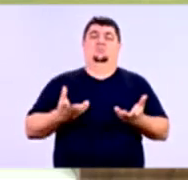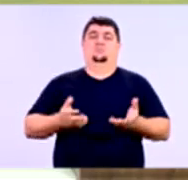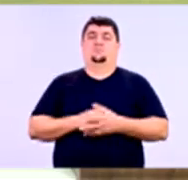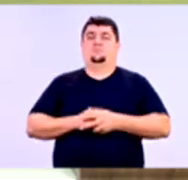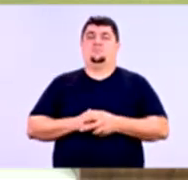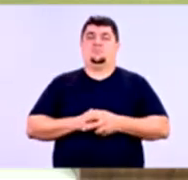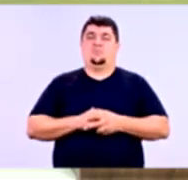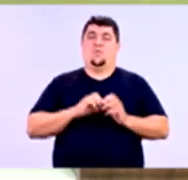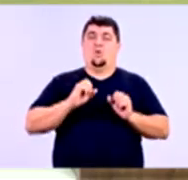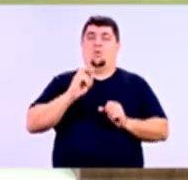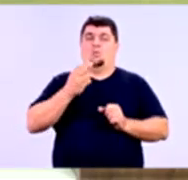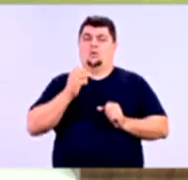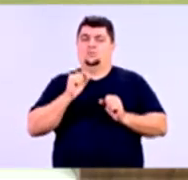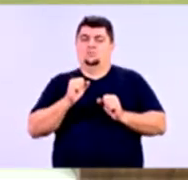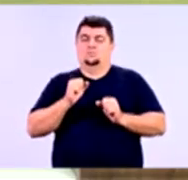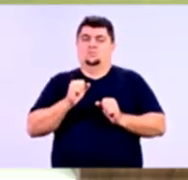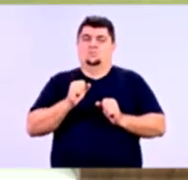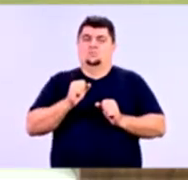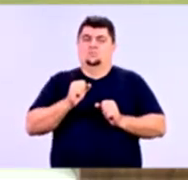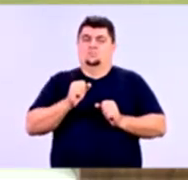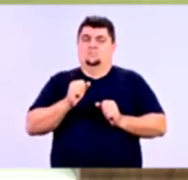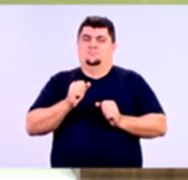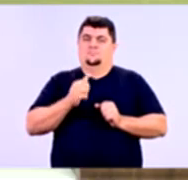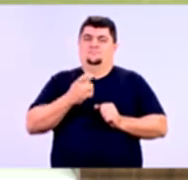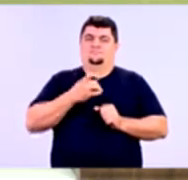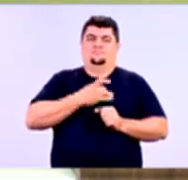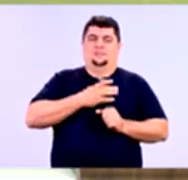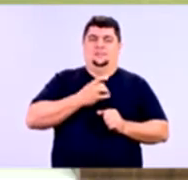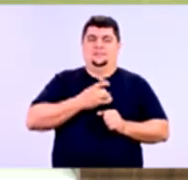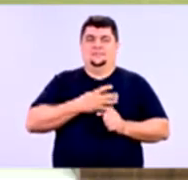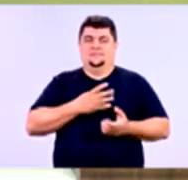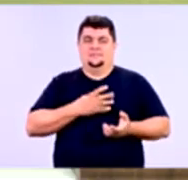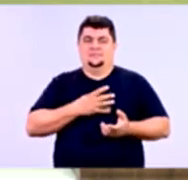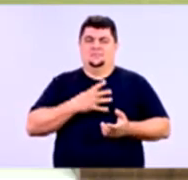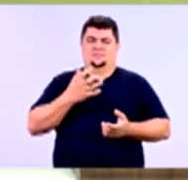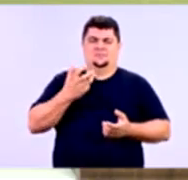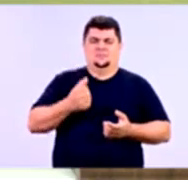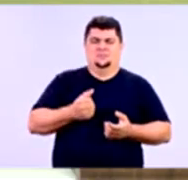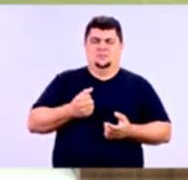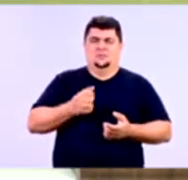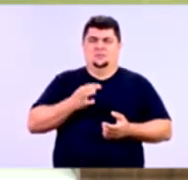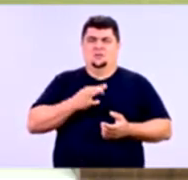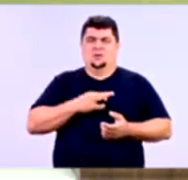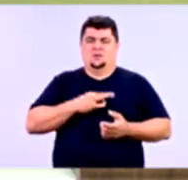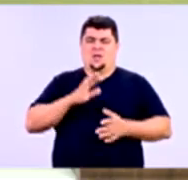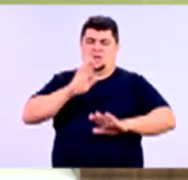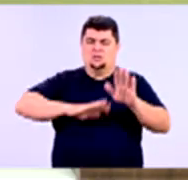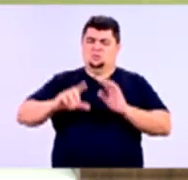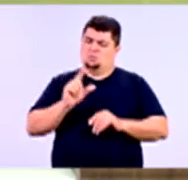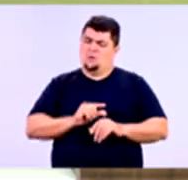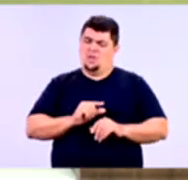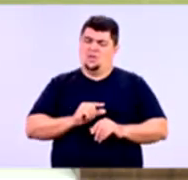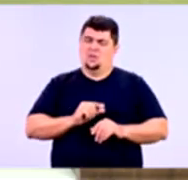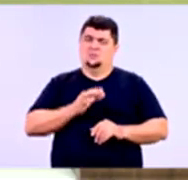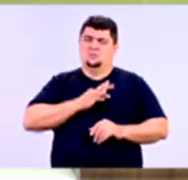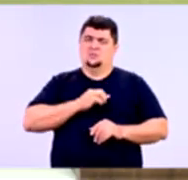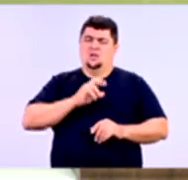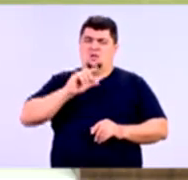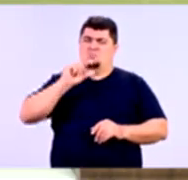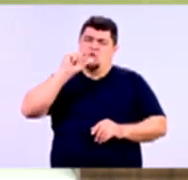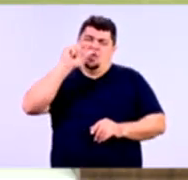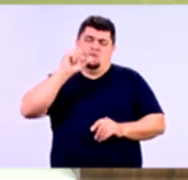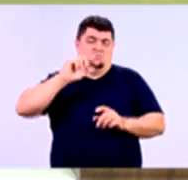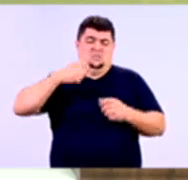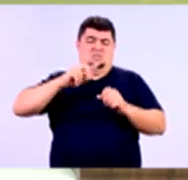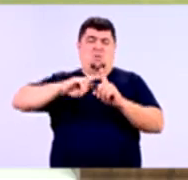Ou você pode ser uma pessoa mais conservadora, pode falar, não, eu aceito receber um pouco menos, só que eu quero ter uma garantia maior de que eu vou